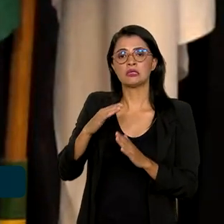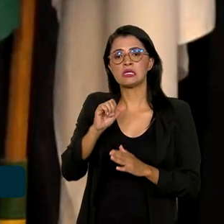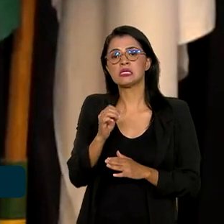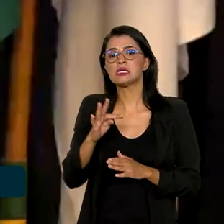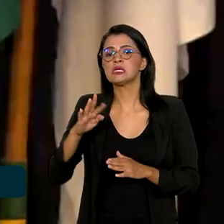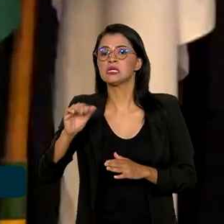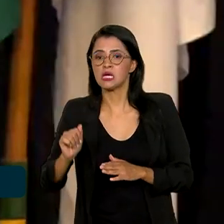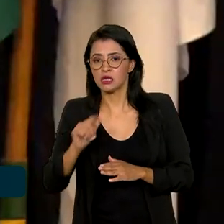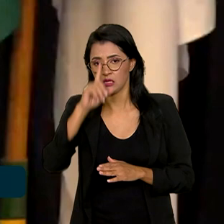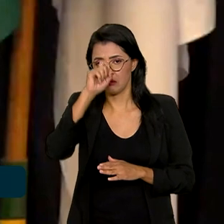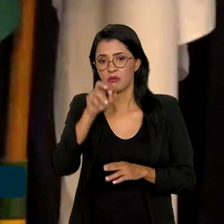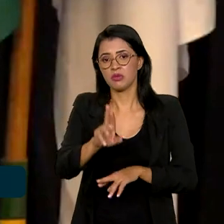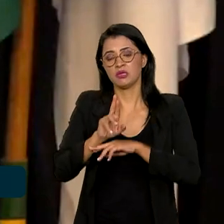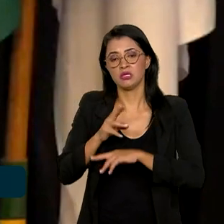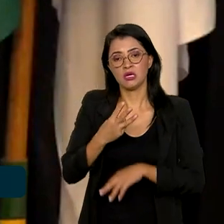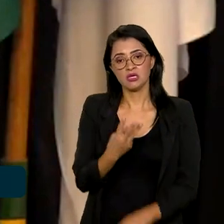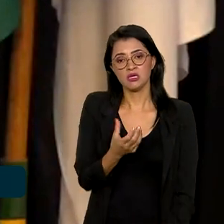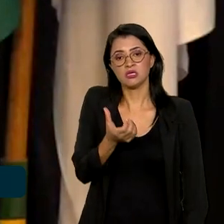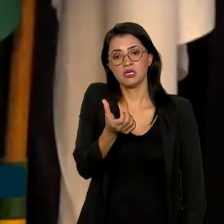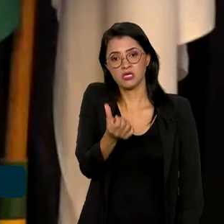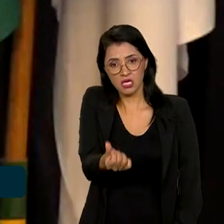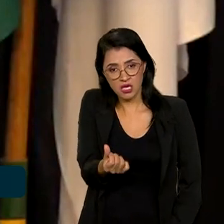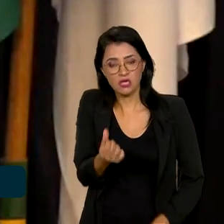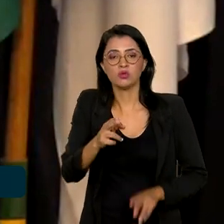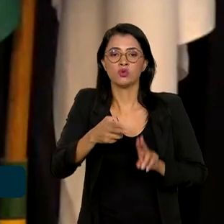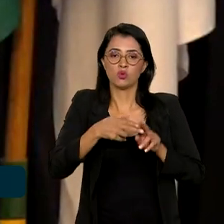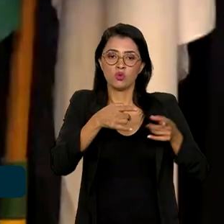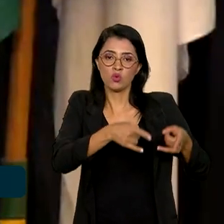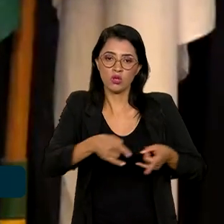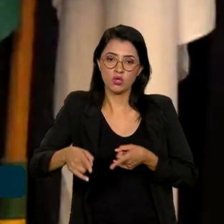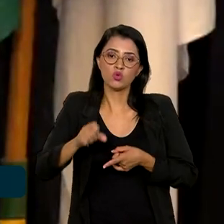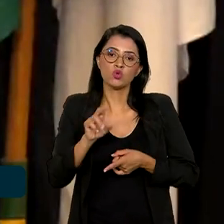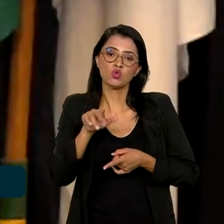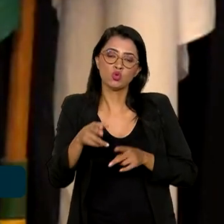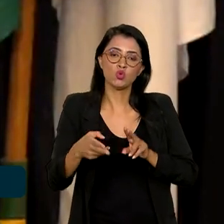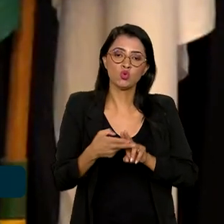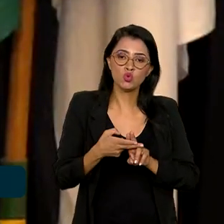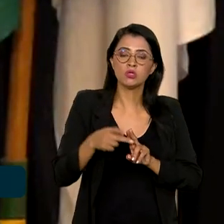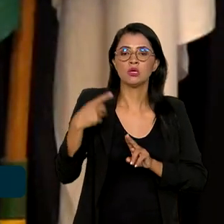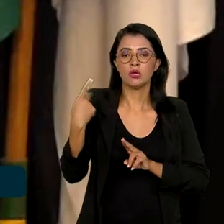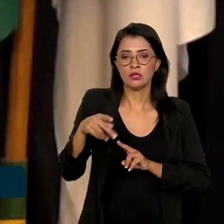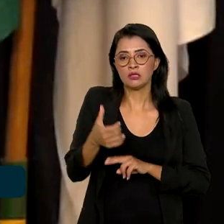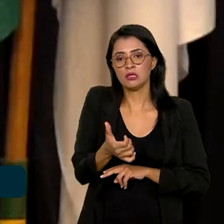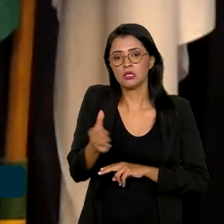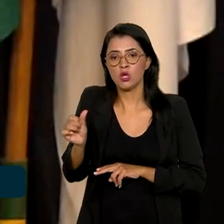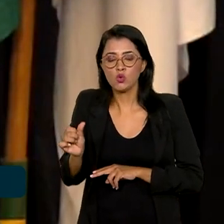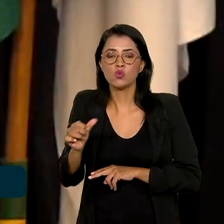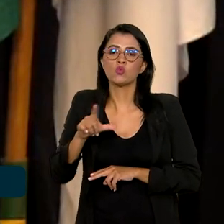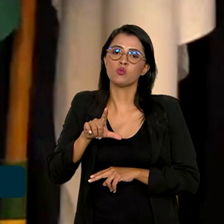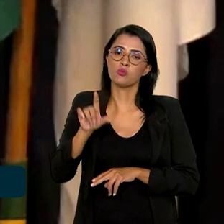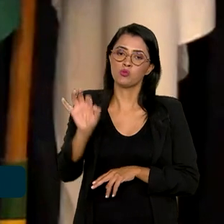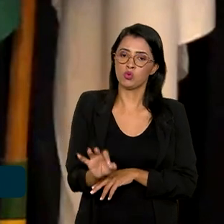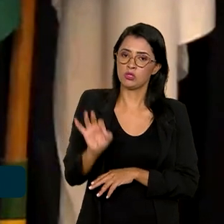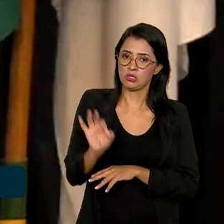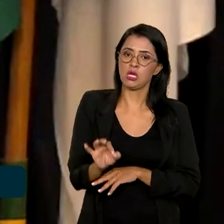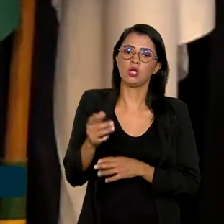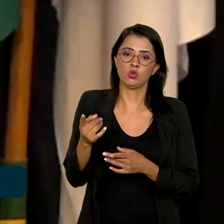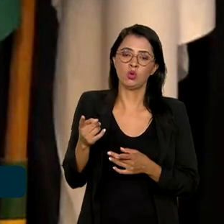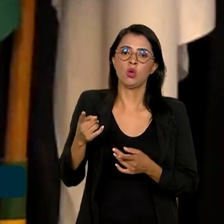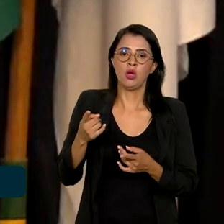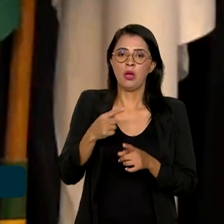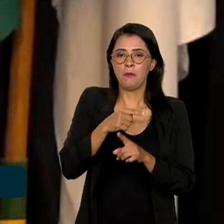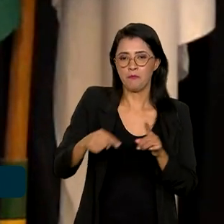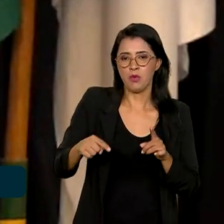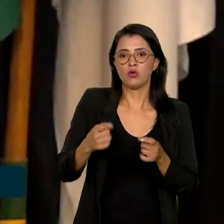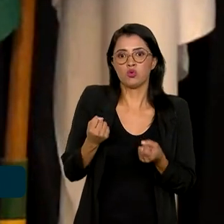Elas representam 36% dos leitos SUS, 42% das internações e 61%, principalmente da média complexidade, mas média e